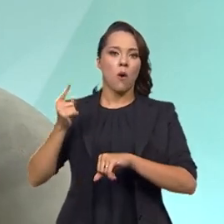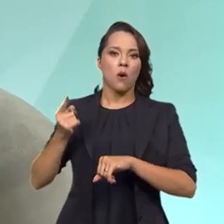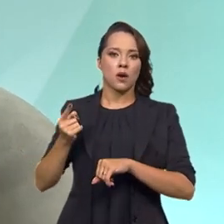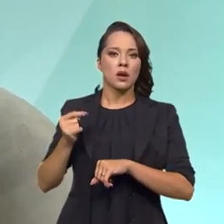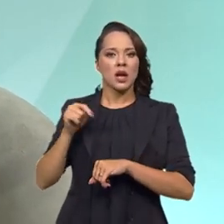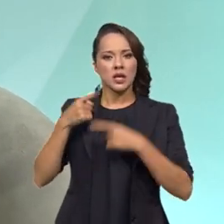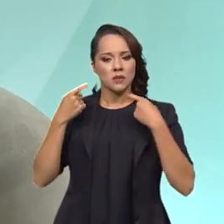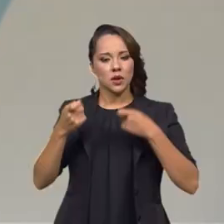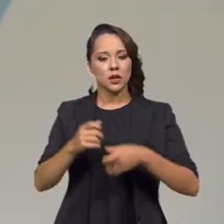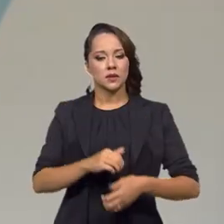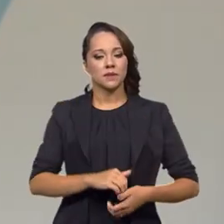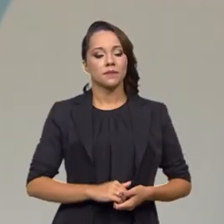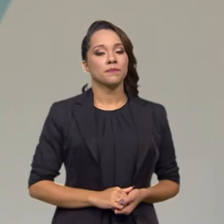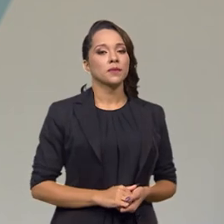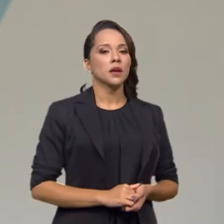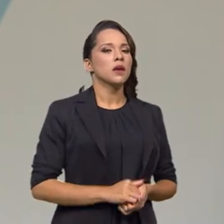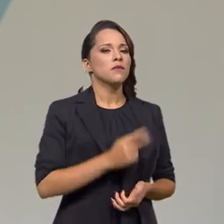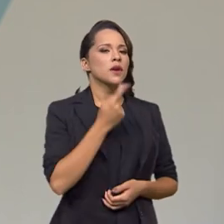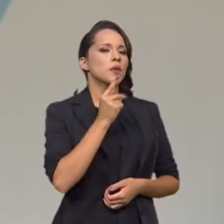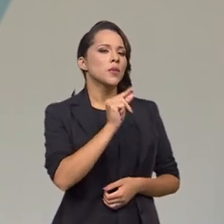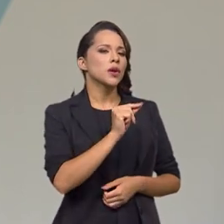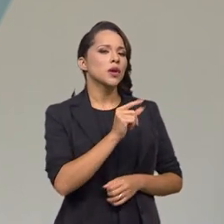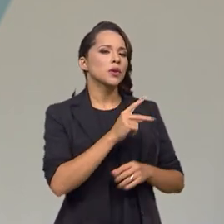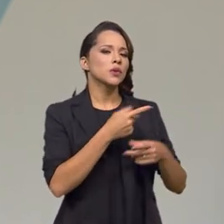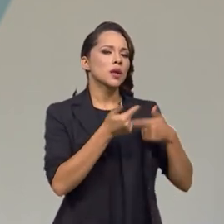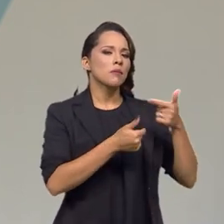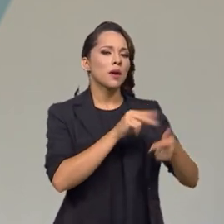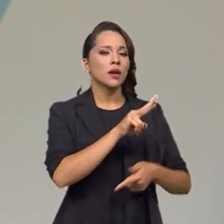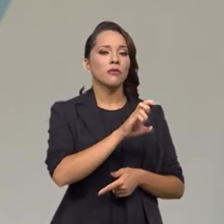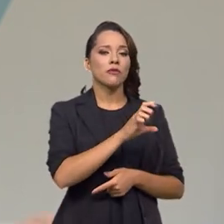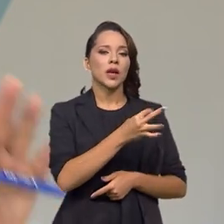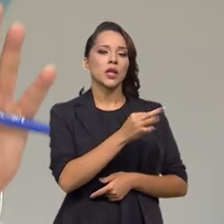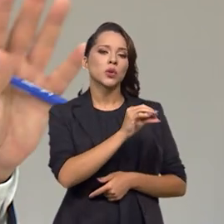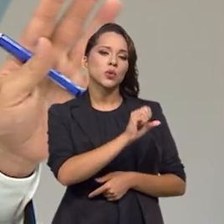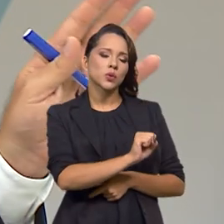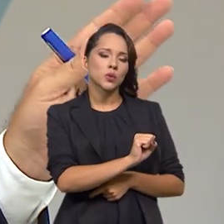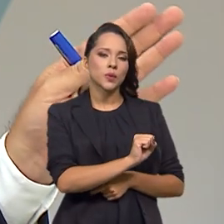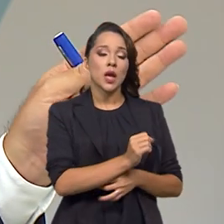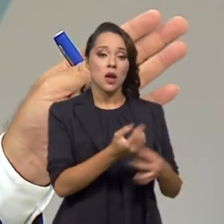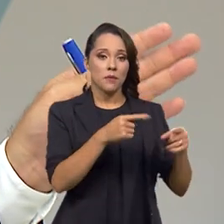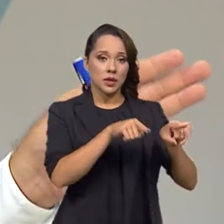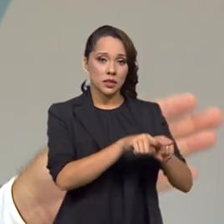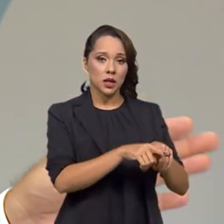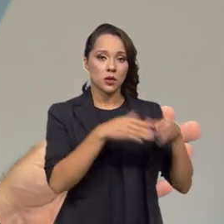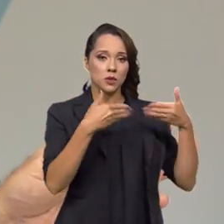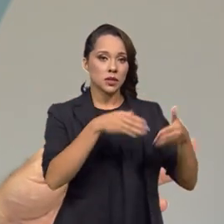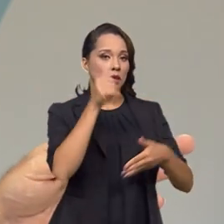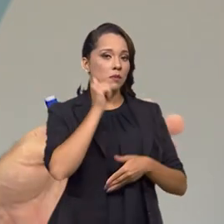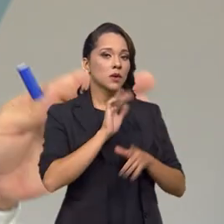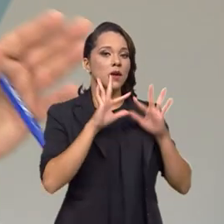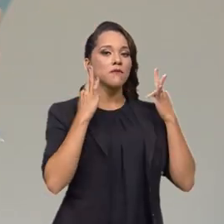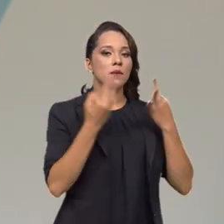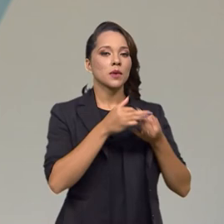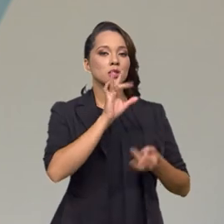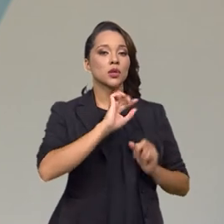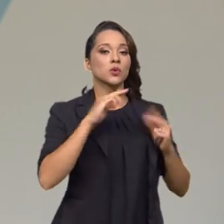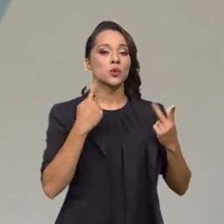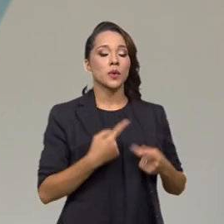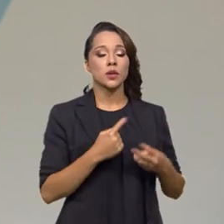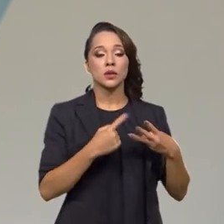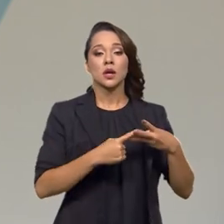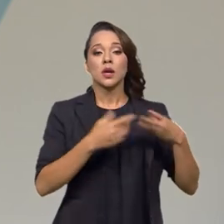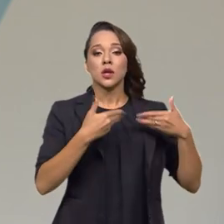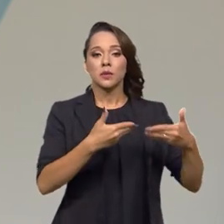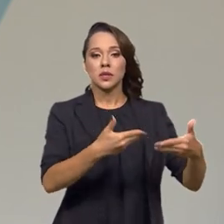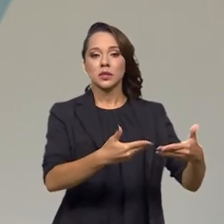essas violências. Fala um pouquinho da Operação Vetos, para a gente, secretário. Foi uma parceria entre o Ministério da Mulher, Família e Direitos Humanos e o